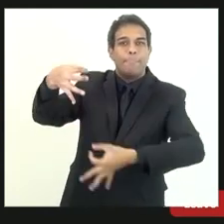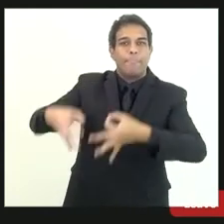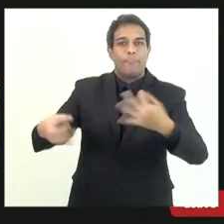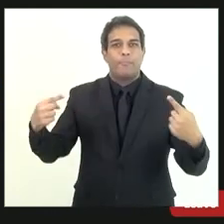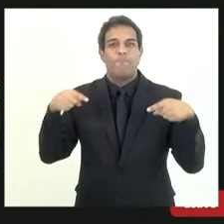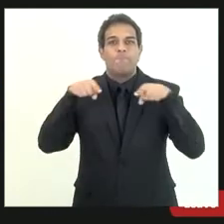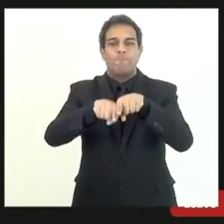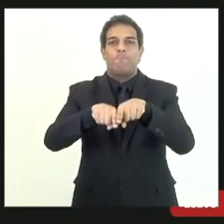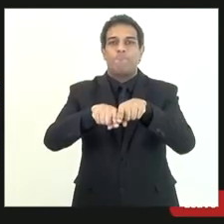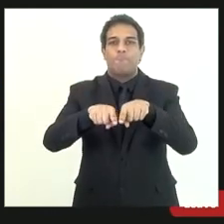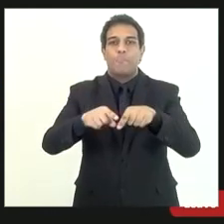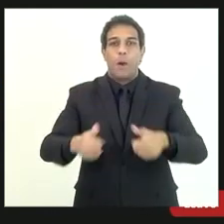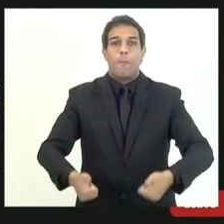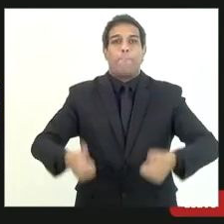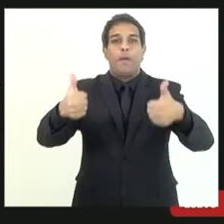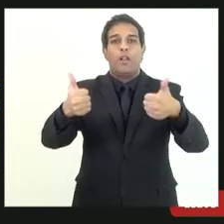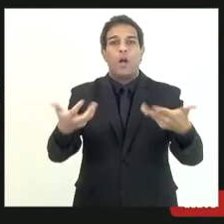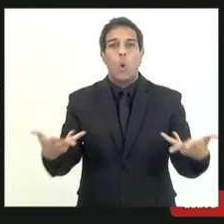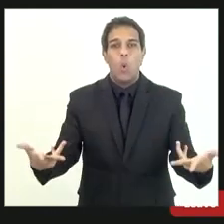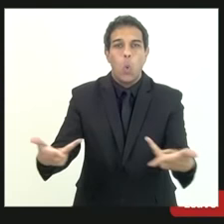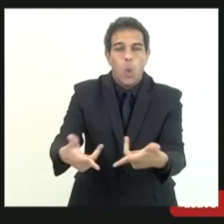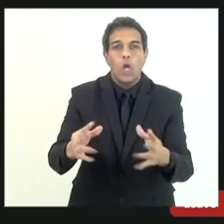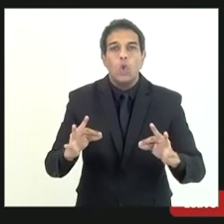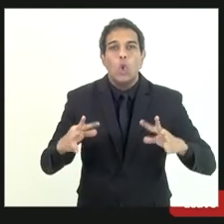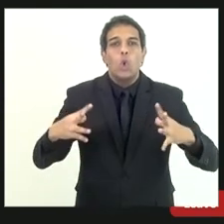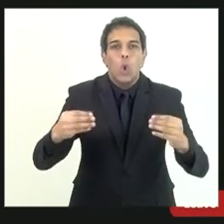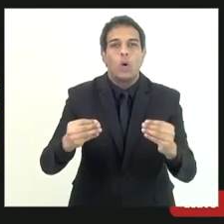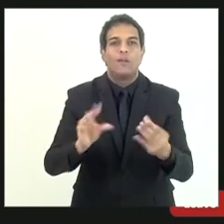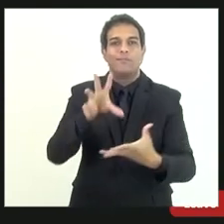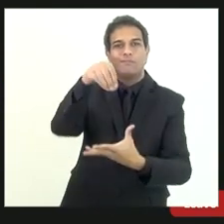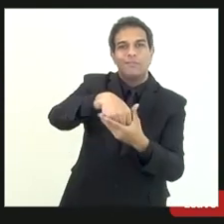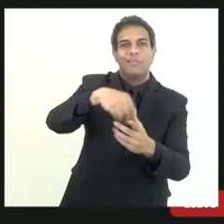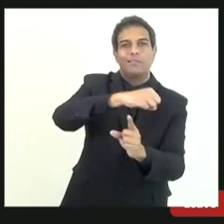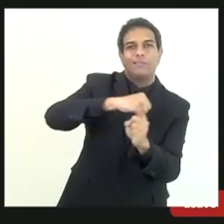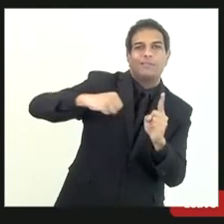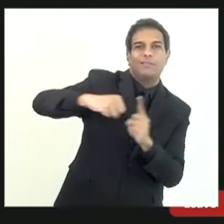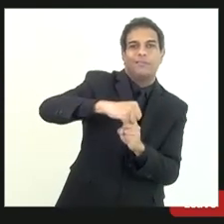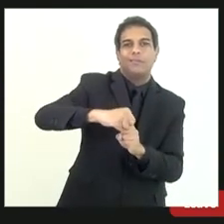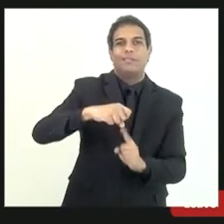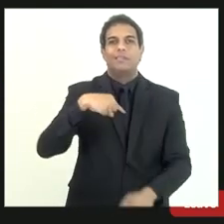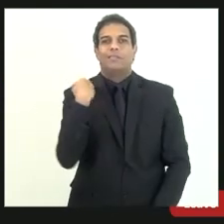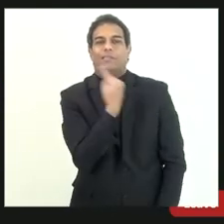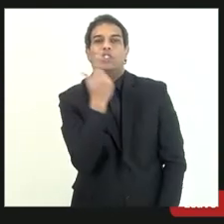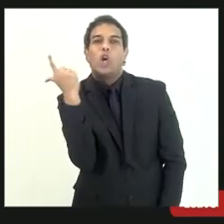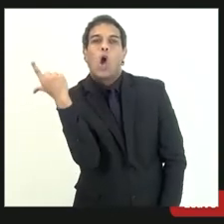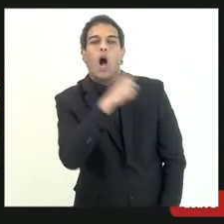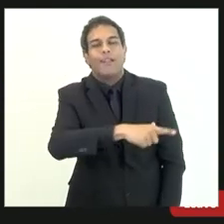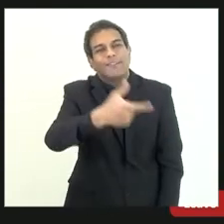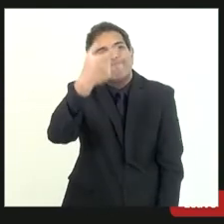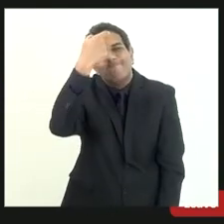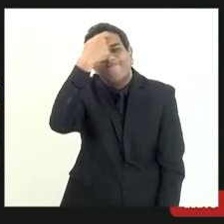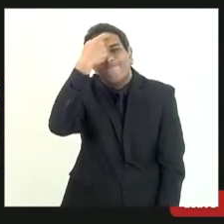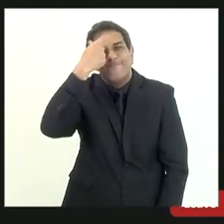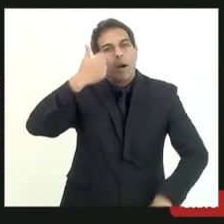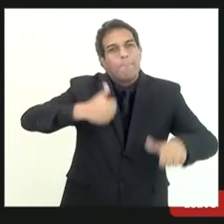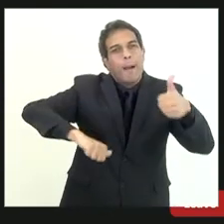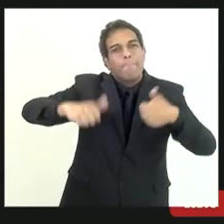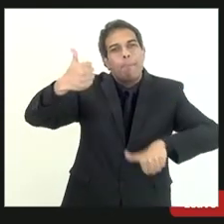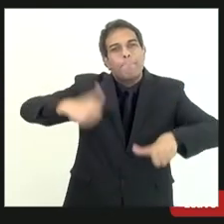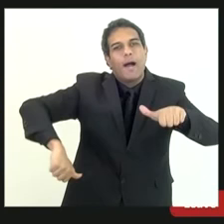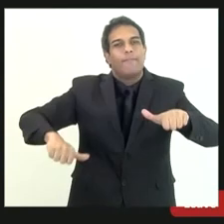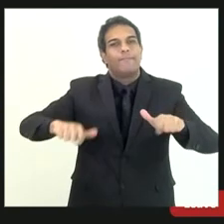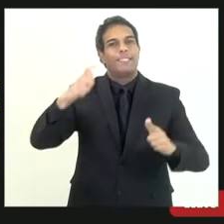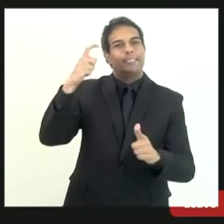será muito melhor para todos porque nós conseguiríamos fazer um trabalho racional e aí obviamente